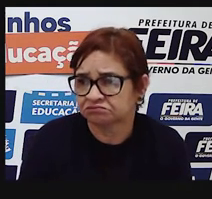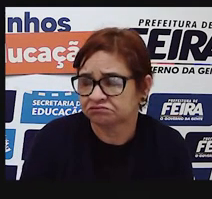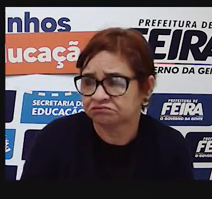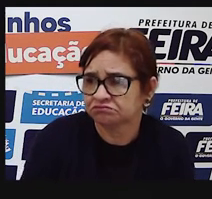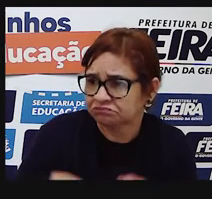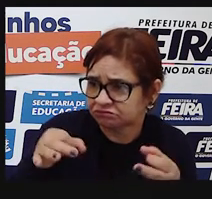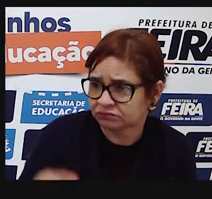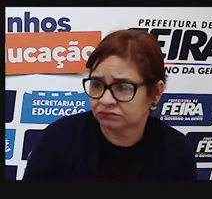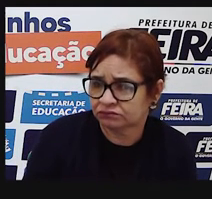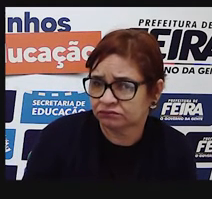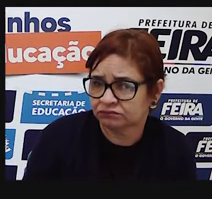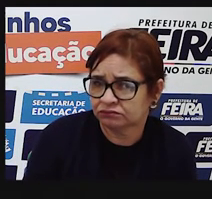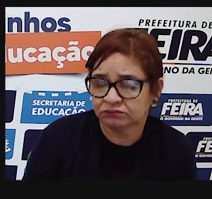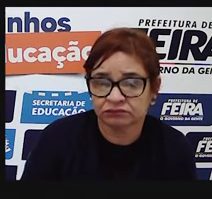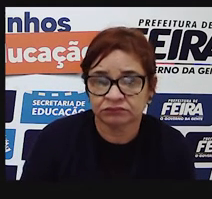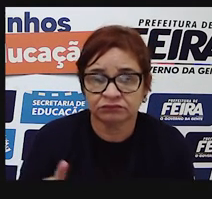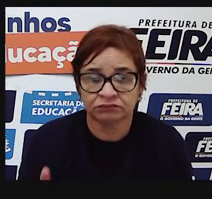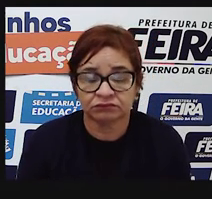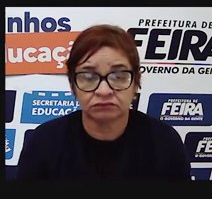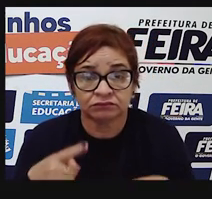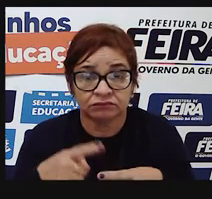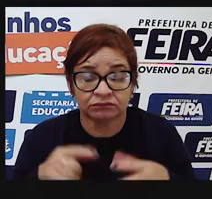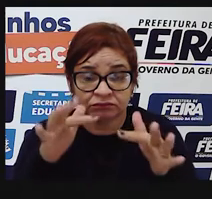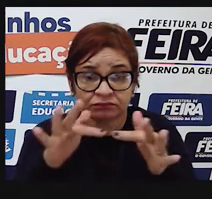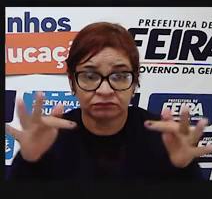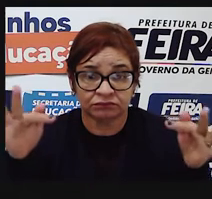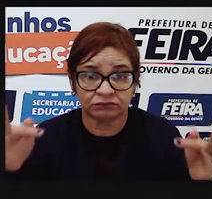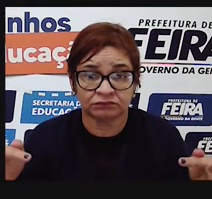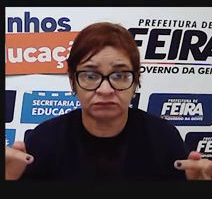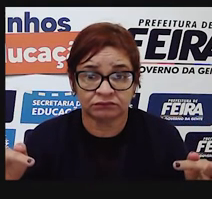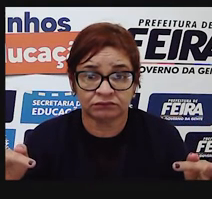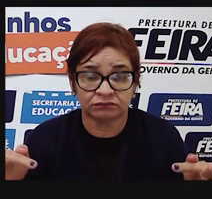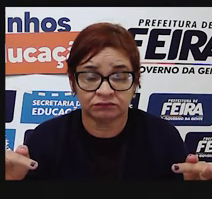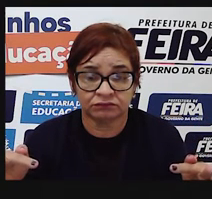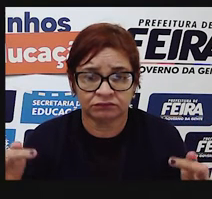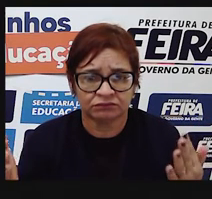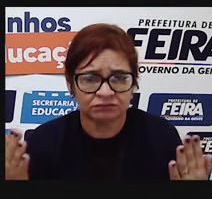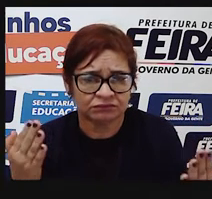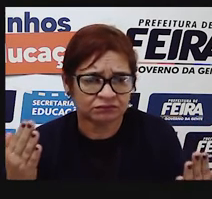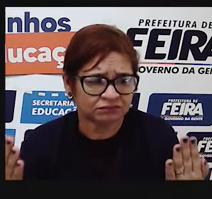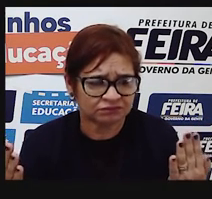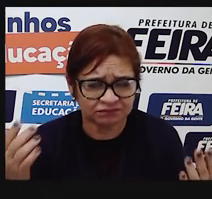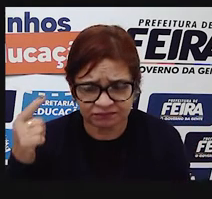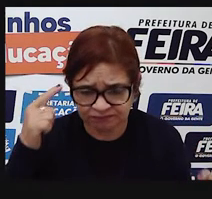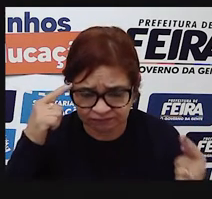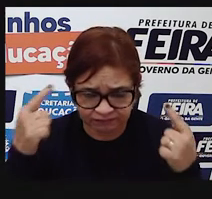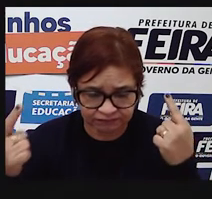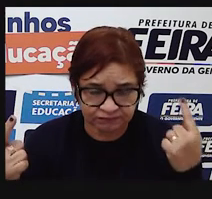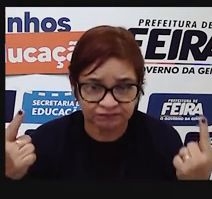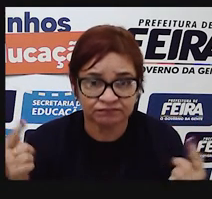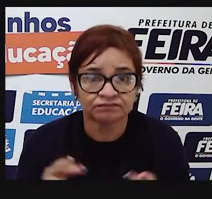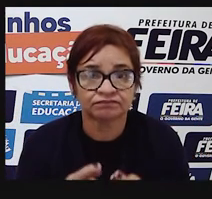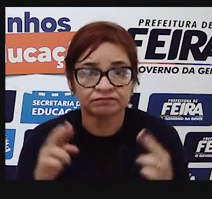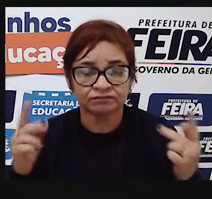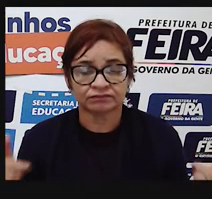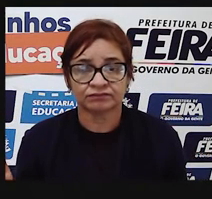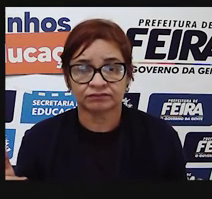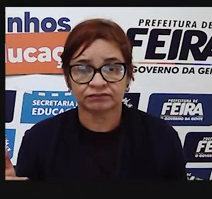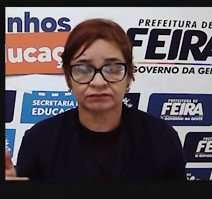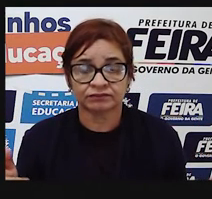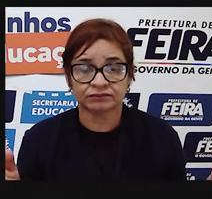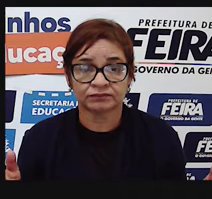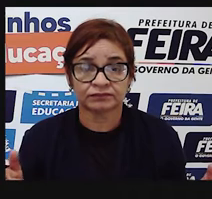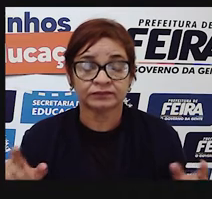essa frase vai me dar margem a dar vários sentidos a ela. E quem é que vai dar o devido